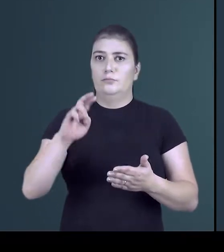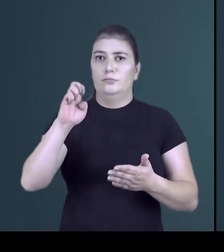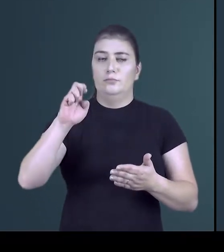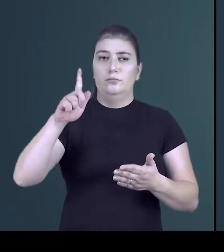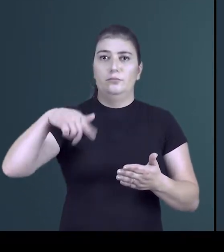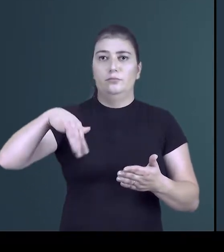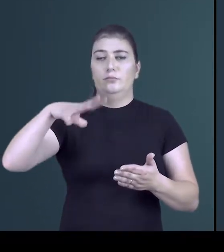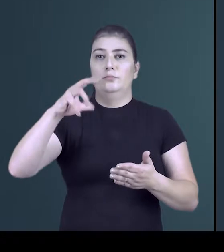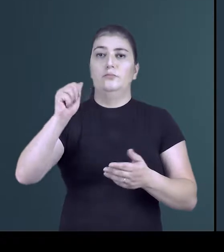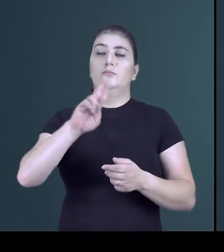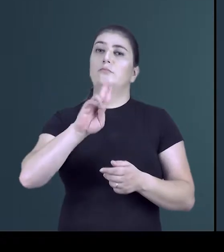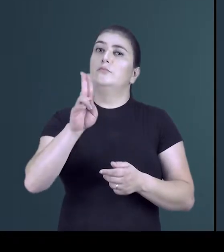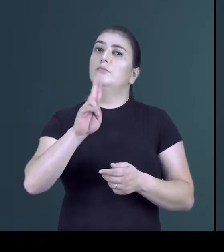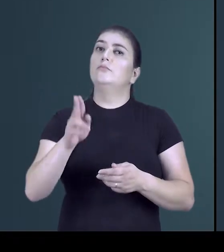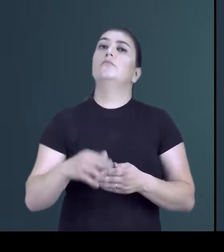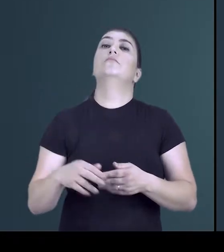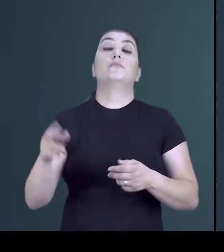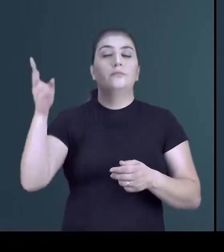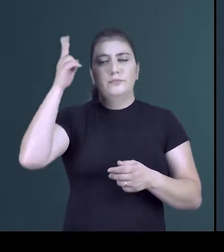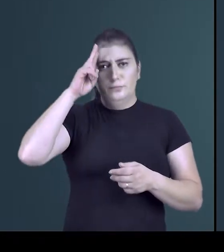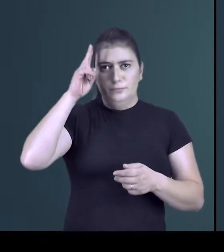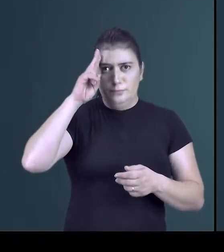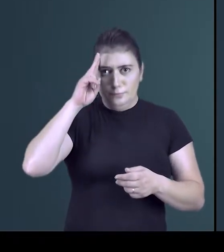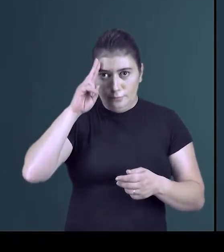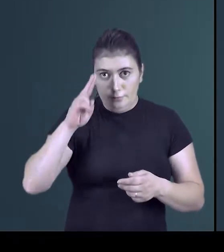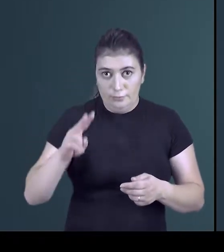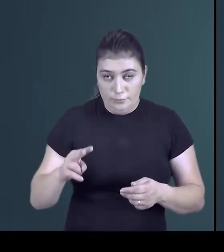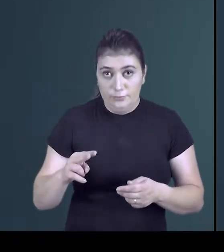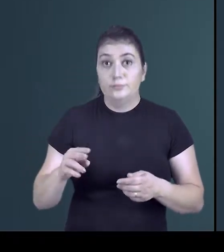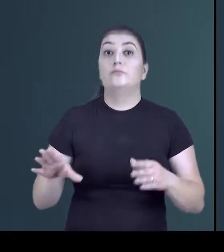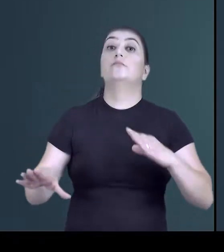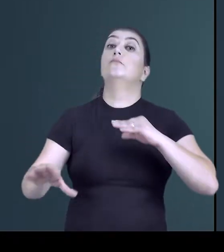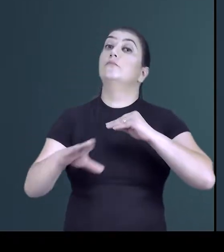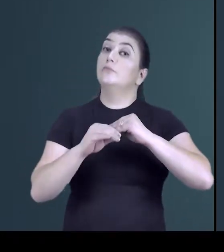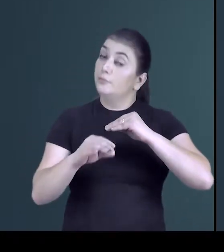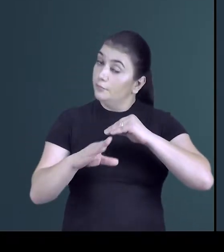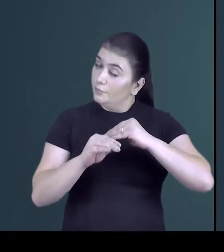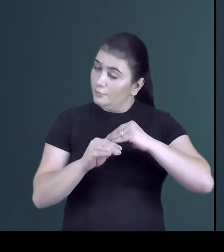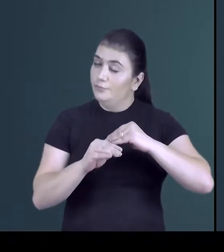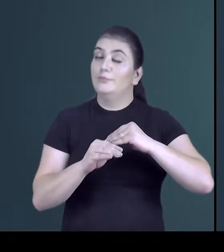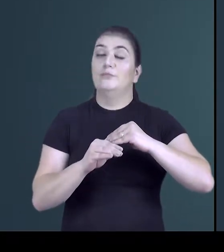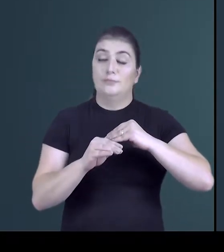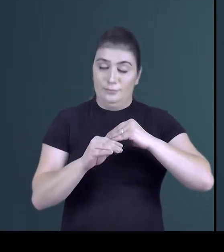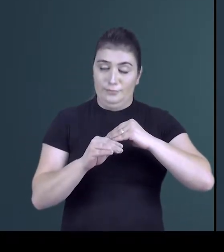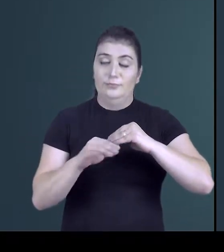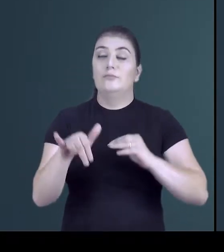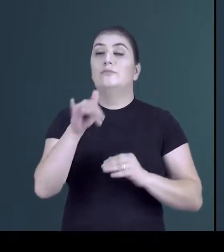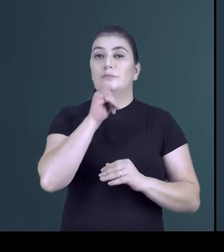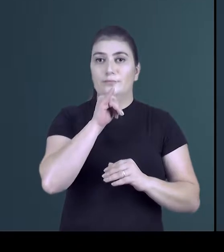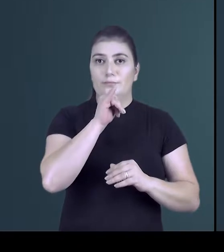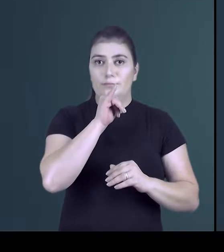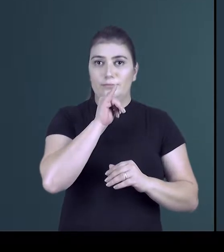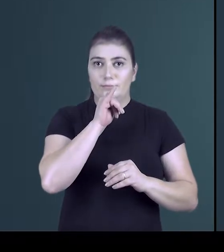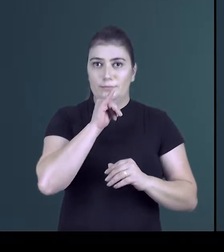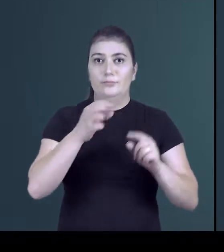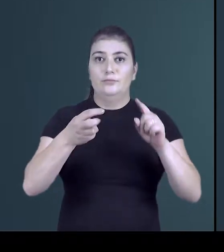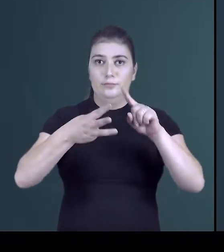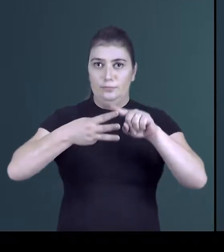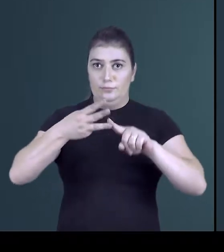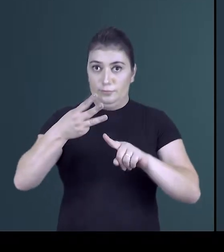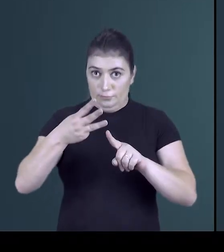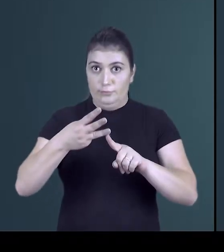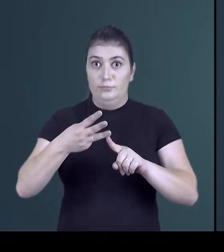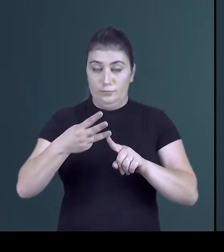regência nominal. Precisamos lembrar os três elementos e os seus complementos também. Como exemplo, temos três